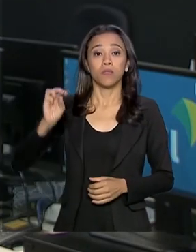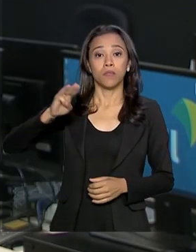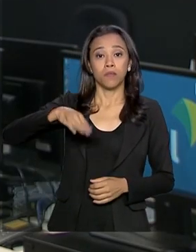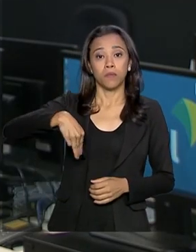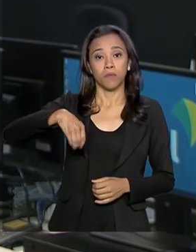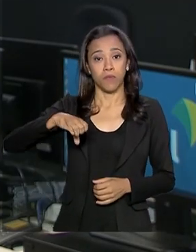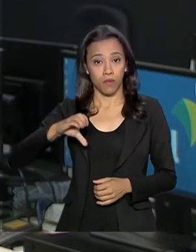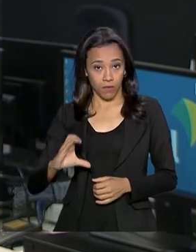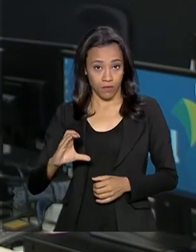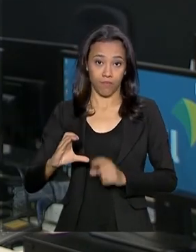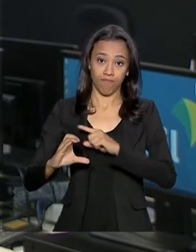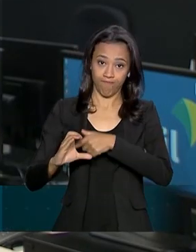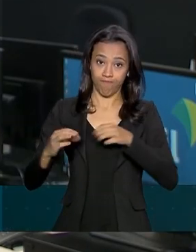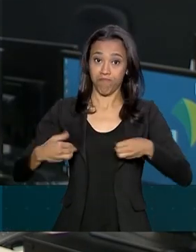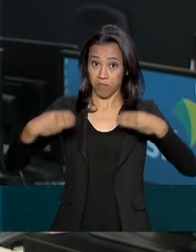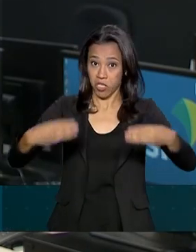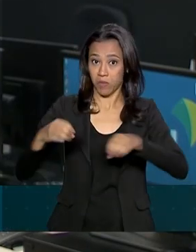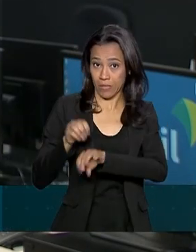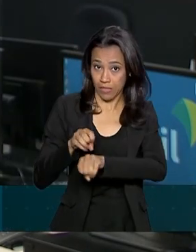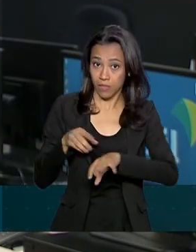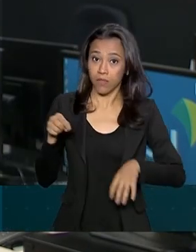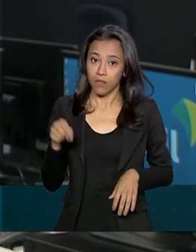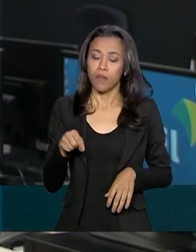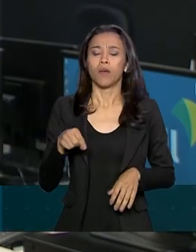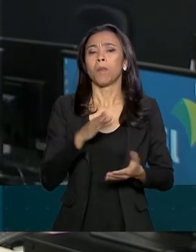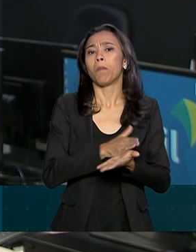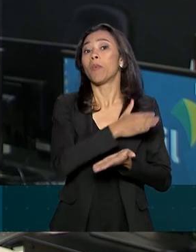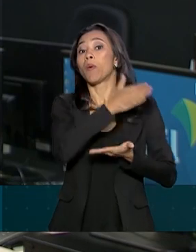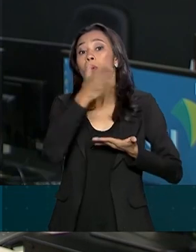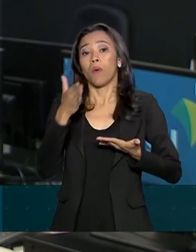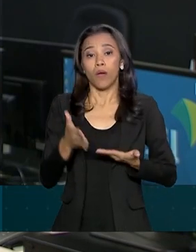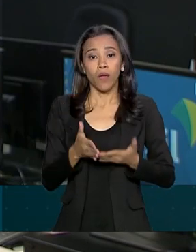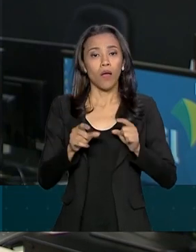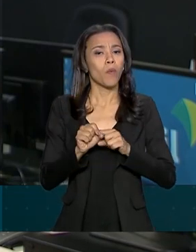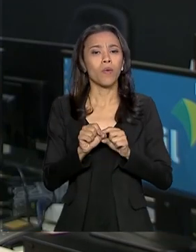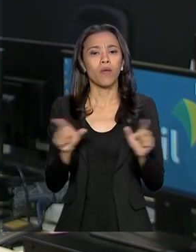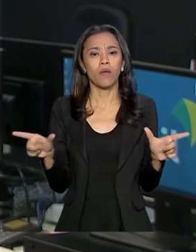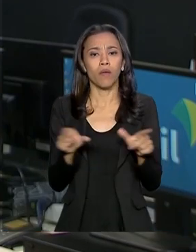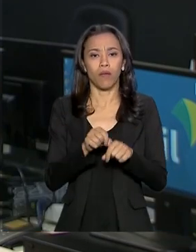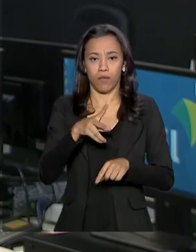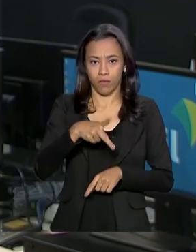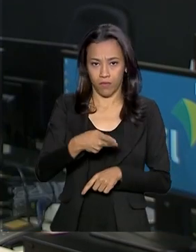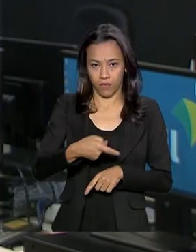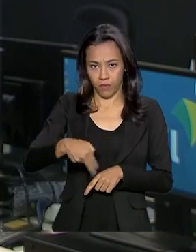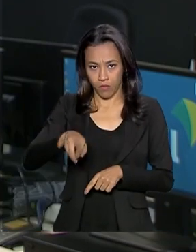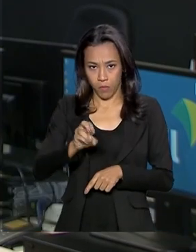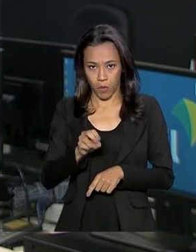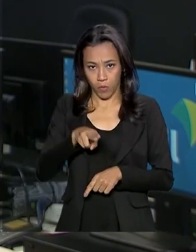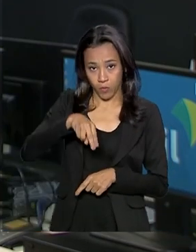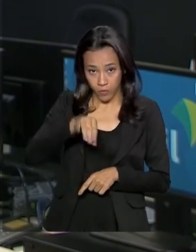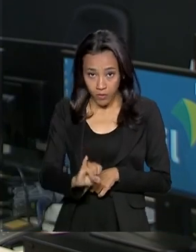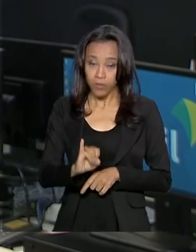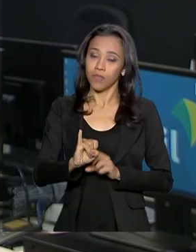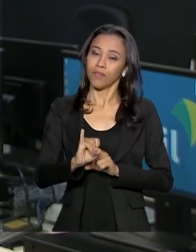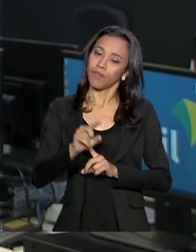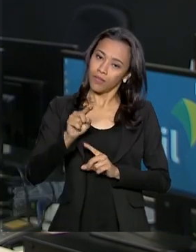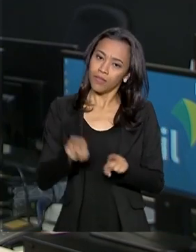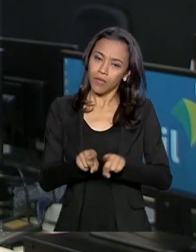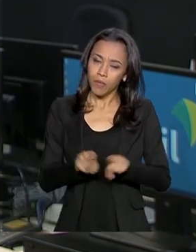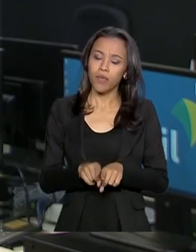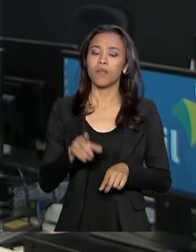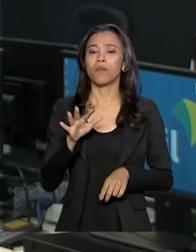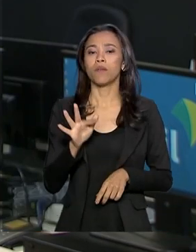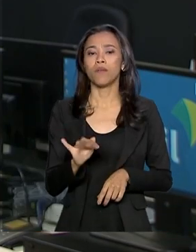Educação decidiu prorrogar os prazos do programa Universidade para Todos, o ProUni, e do Fundo de Financiamento Estudantil, Fies,